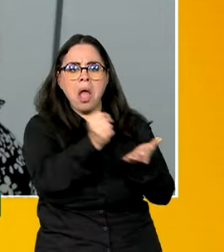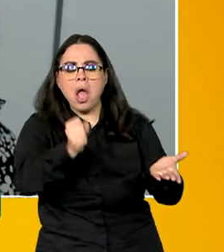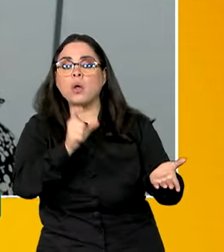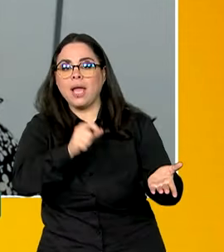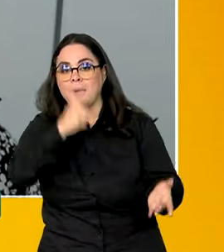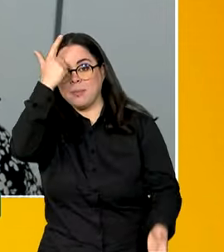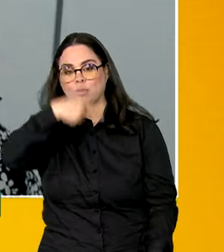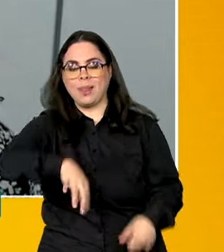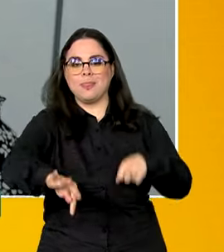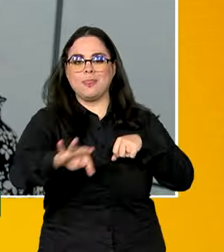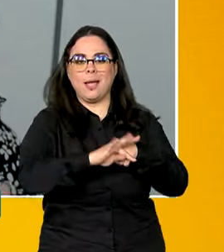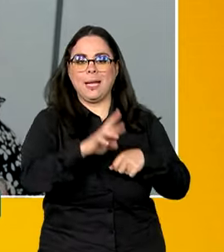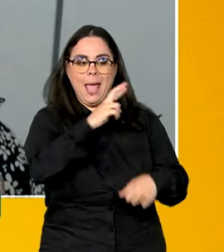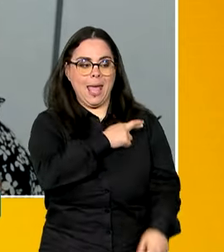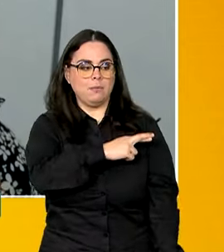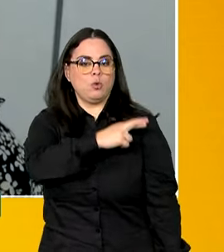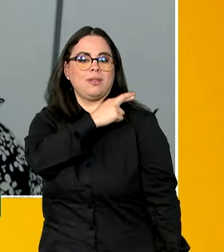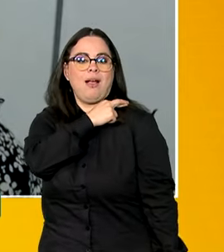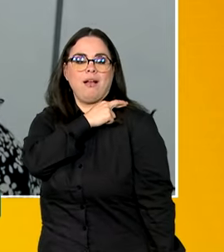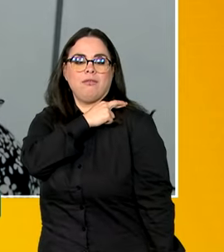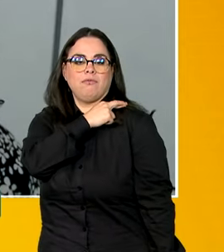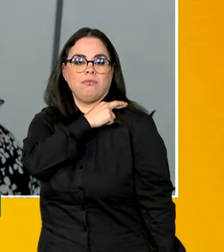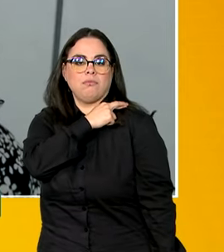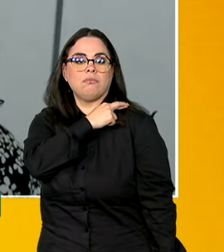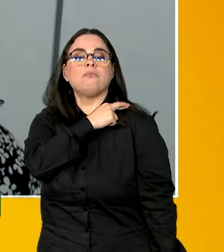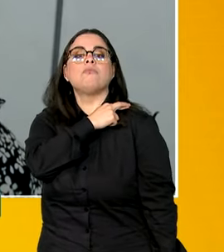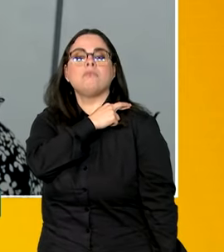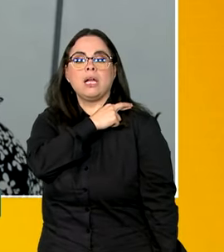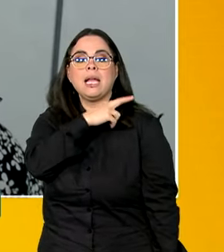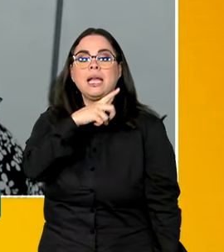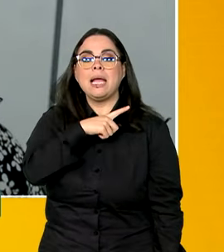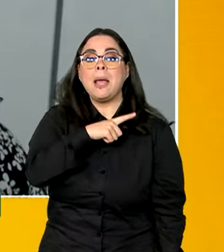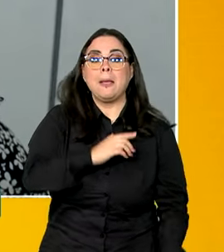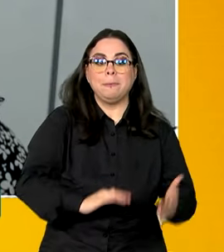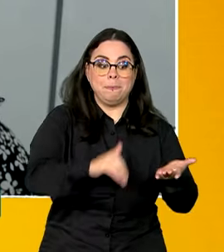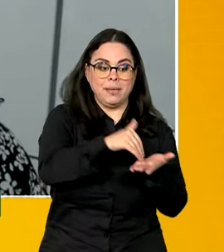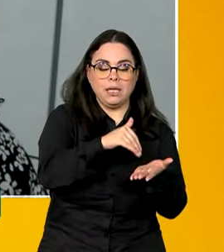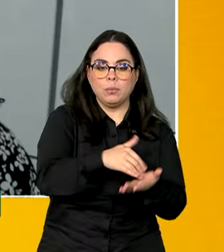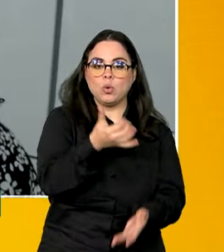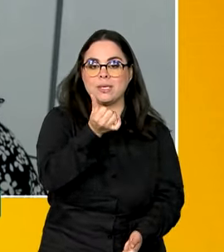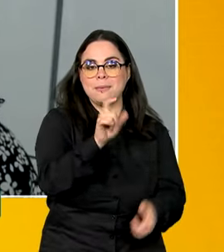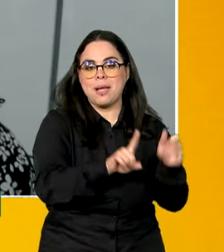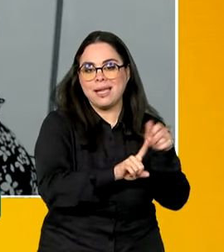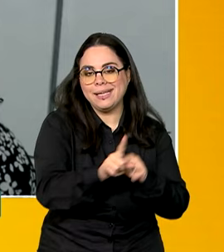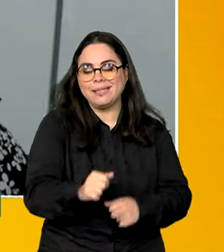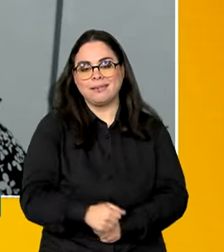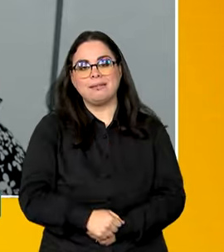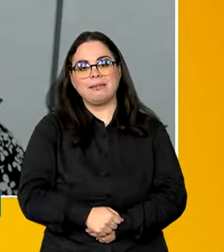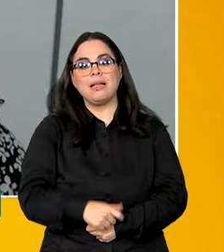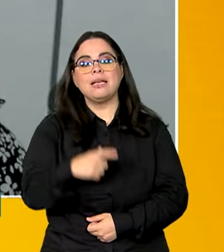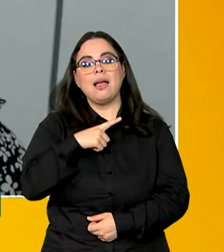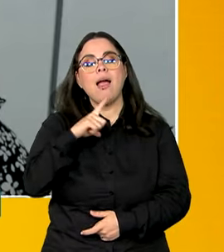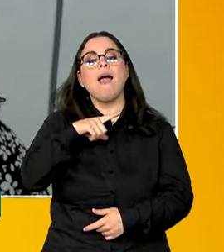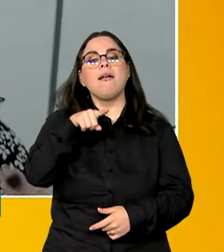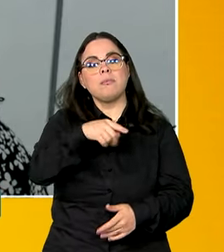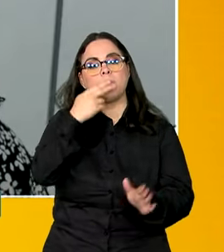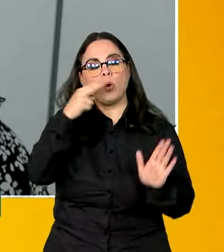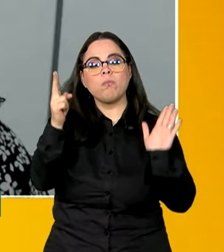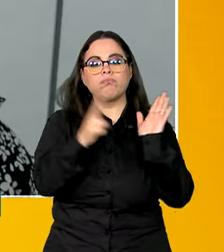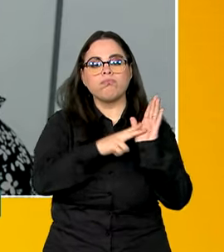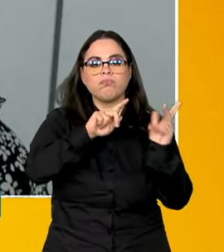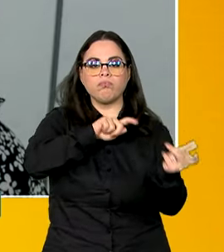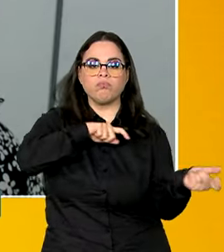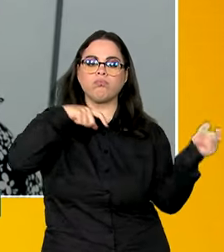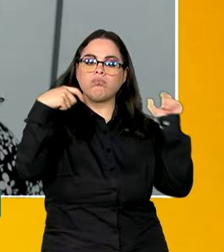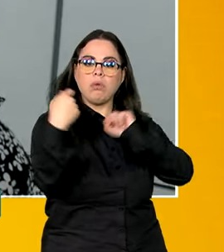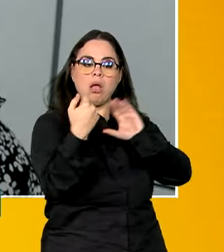responsável técnico, funciona no mínimo por seis meses, ela se compromete a adaptar, a responder